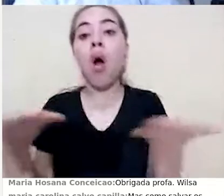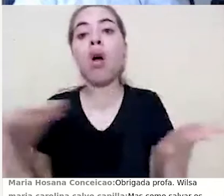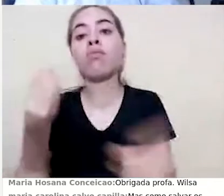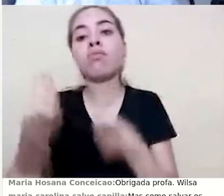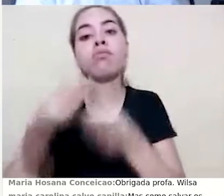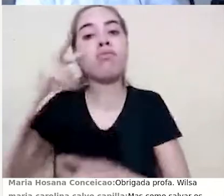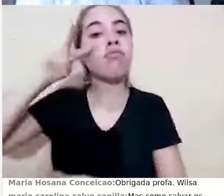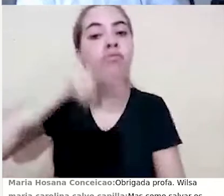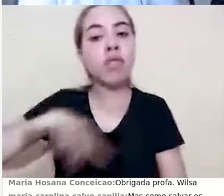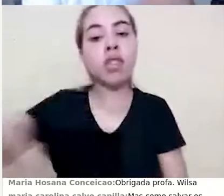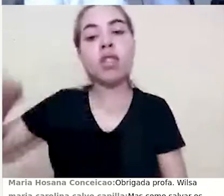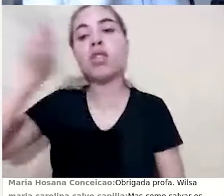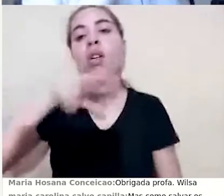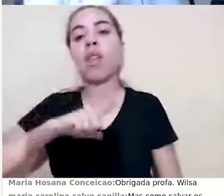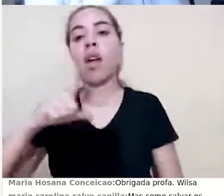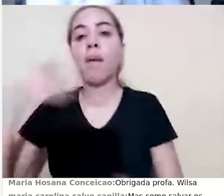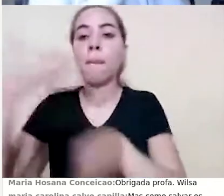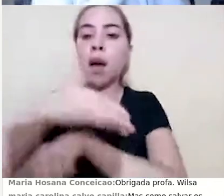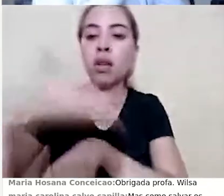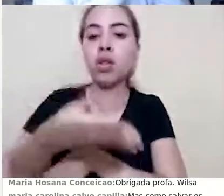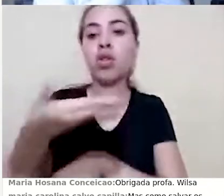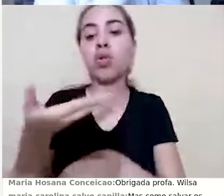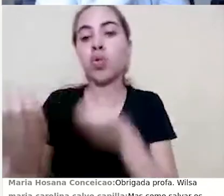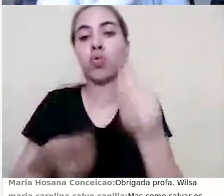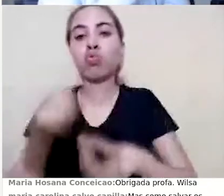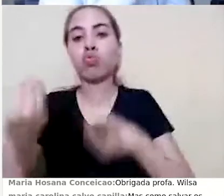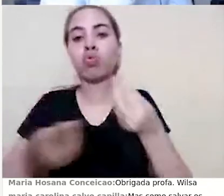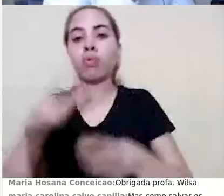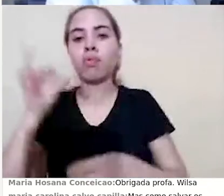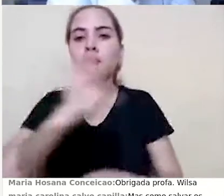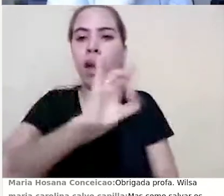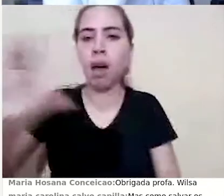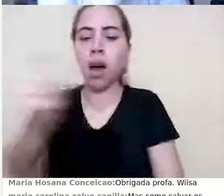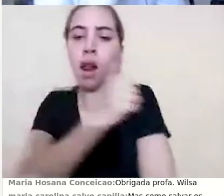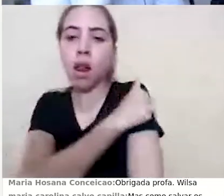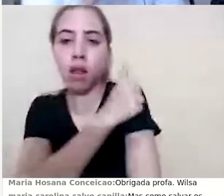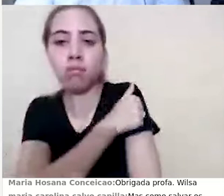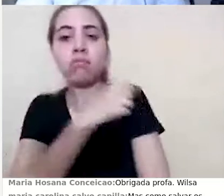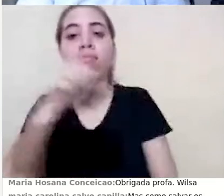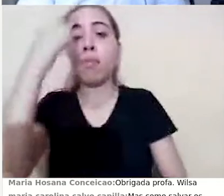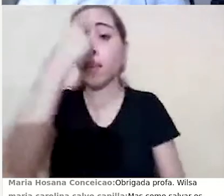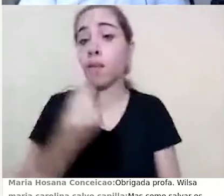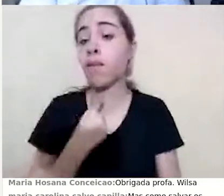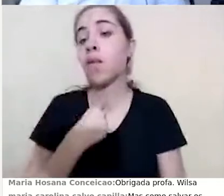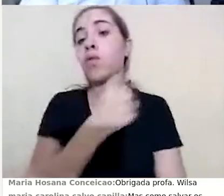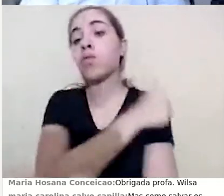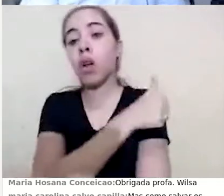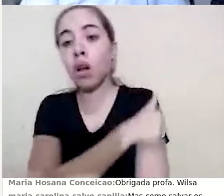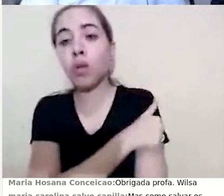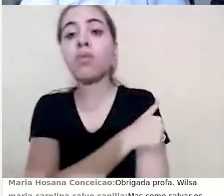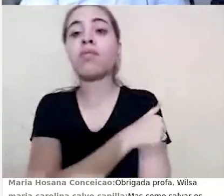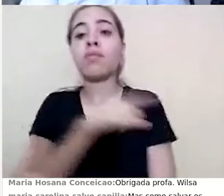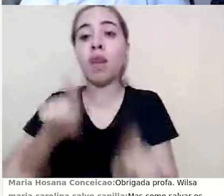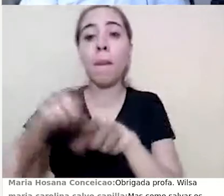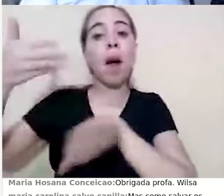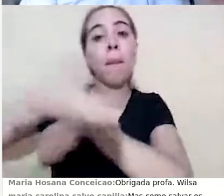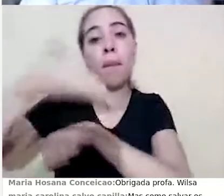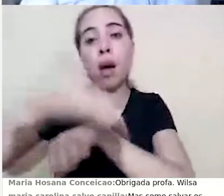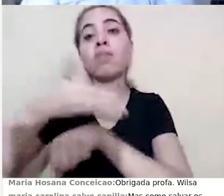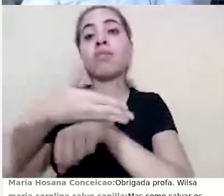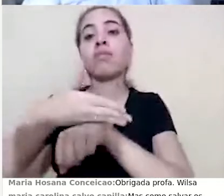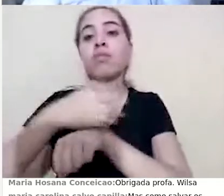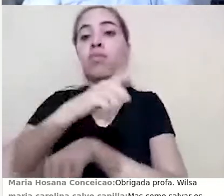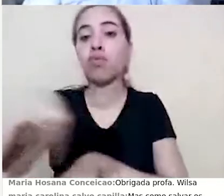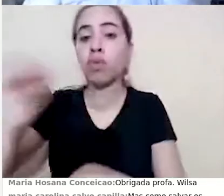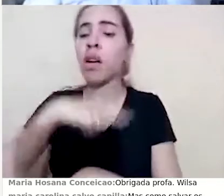visualizando o tipo de participação, o estilo de participação de cada aluno, o perfil dele, o perfil de participação, vocês